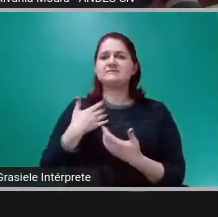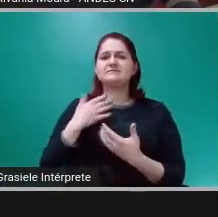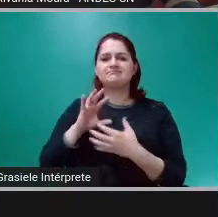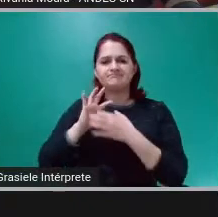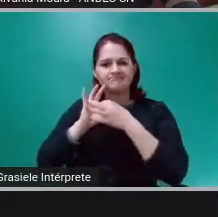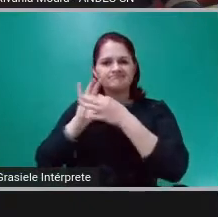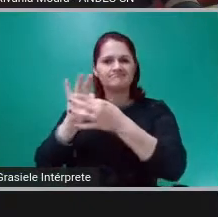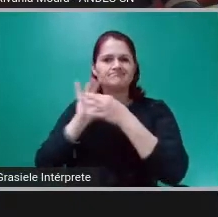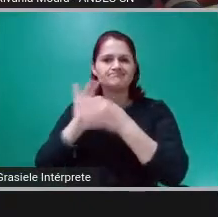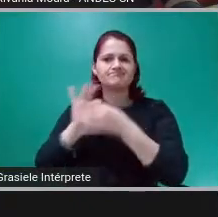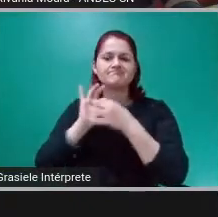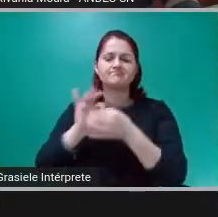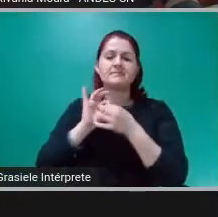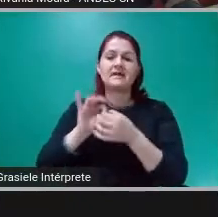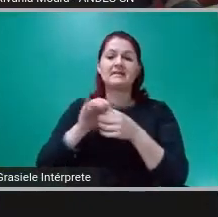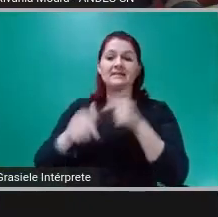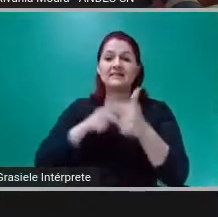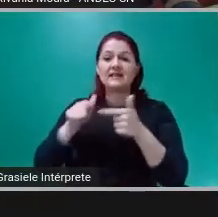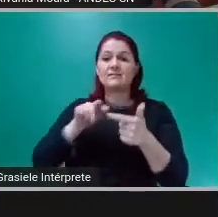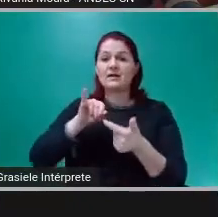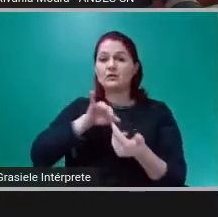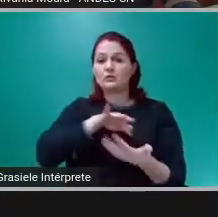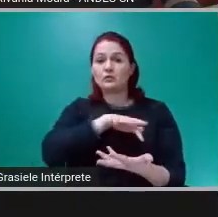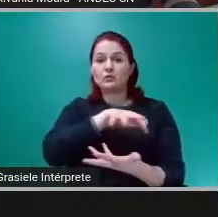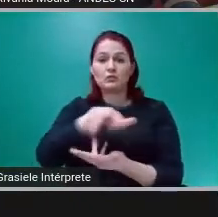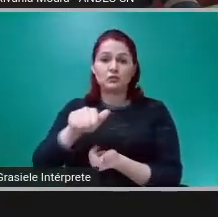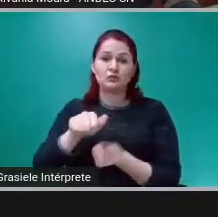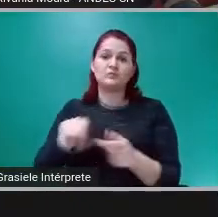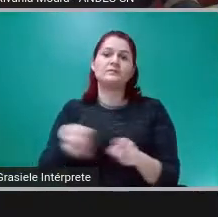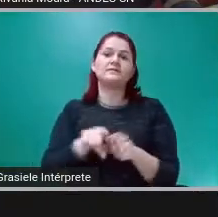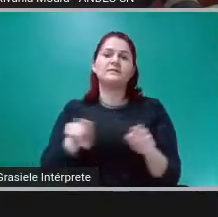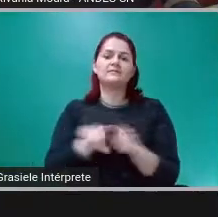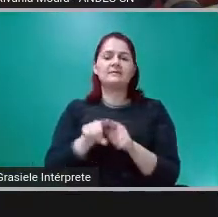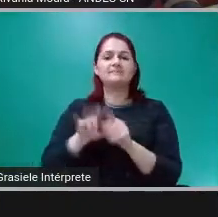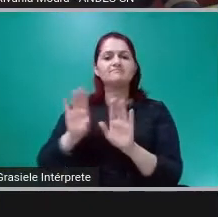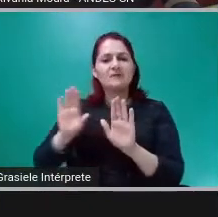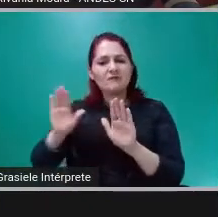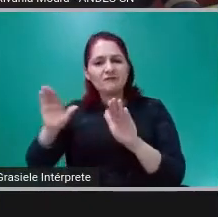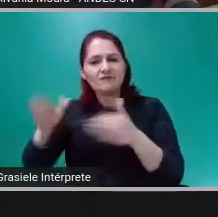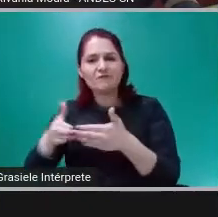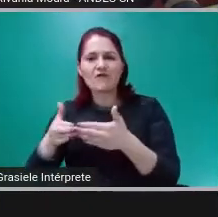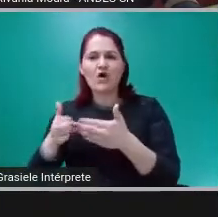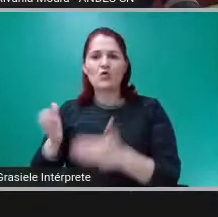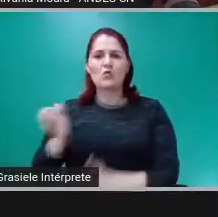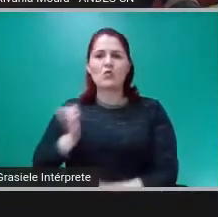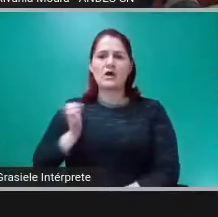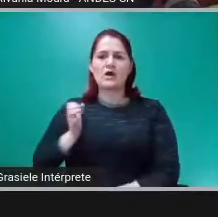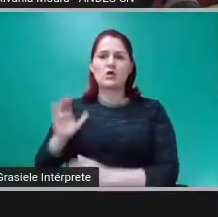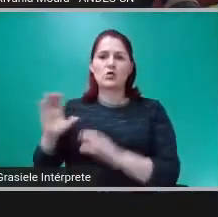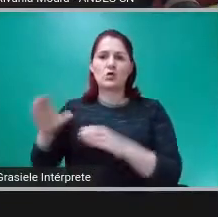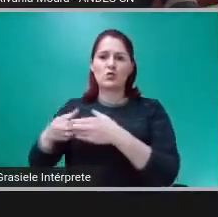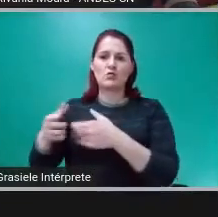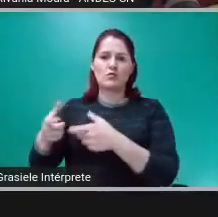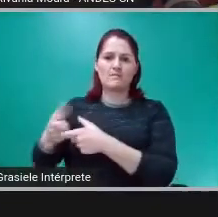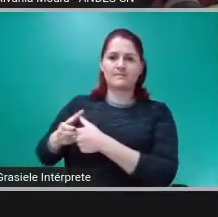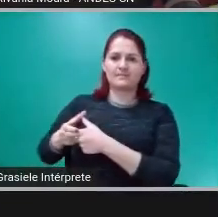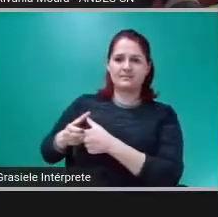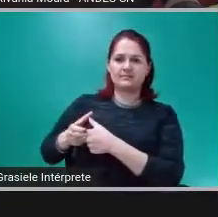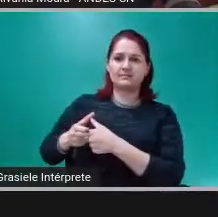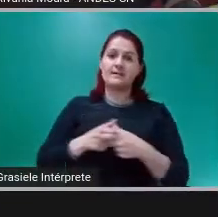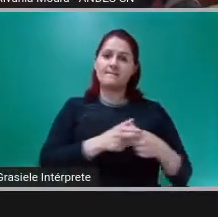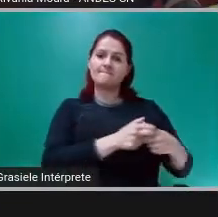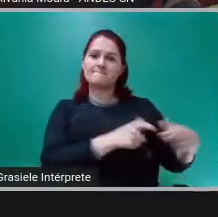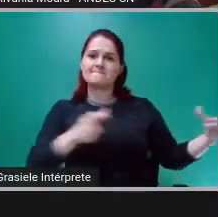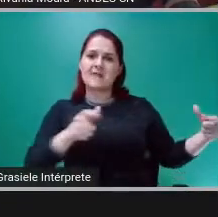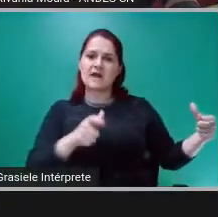desindustrialização, concentração de renda, pobreza. Então, é isso. Isto tudo